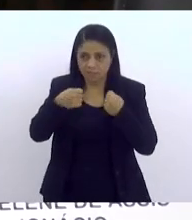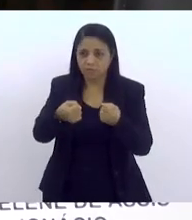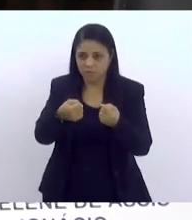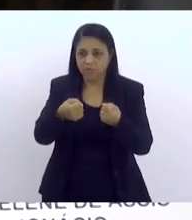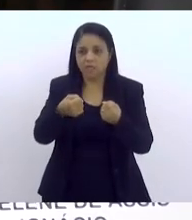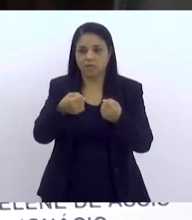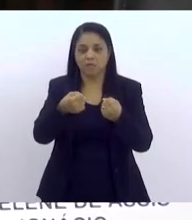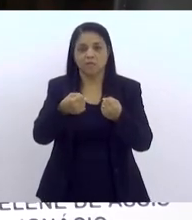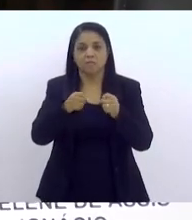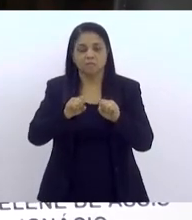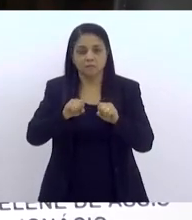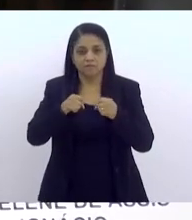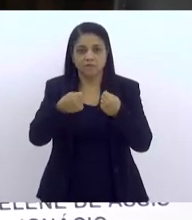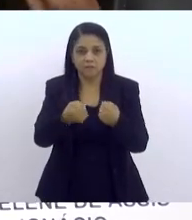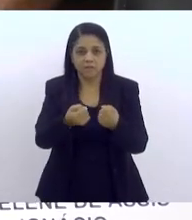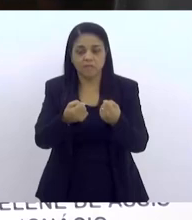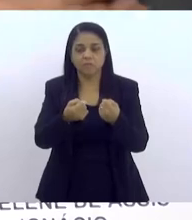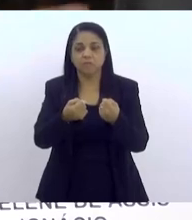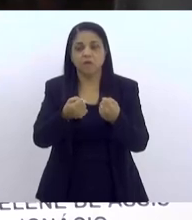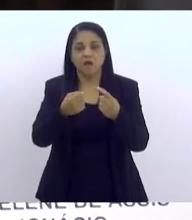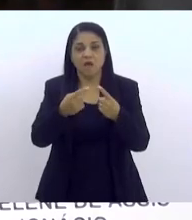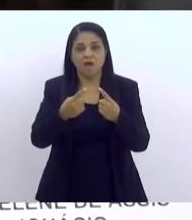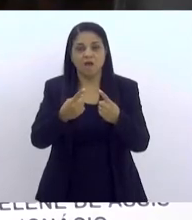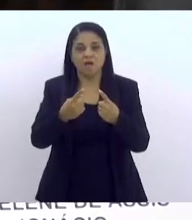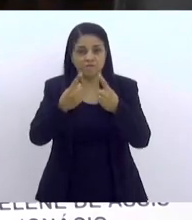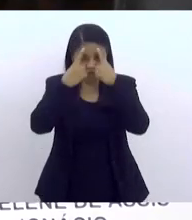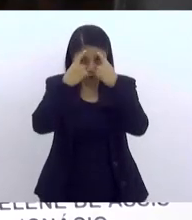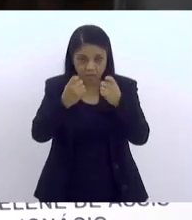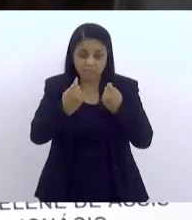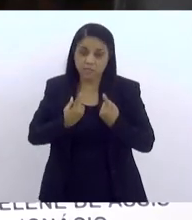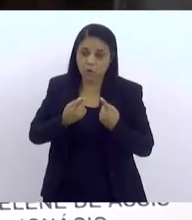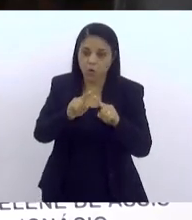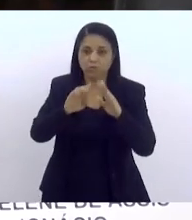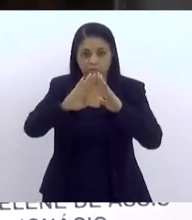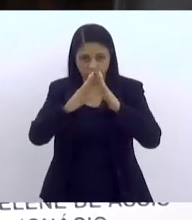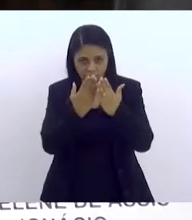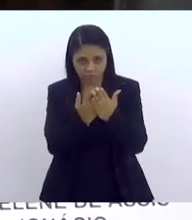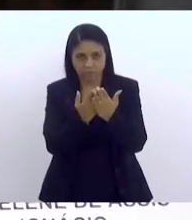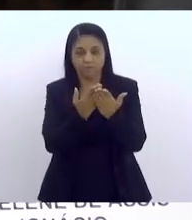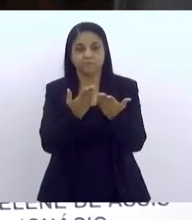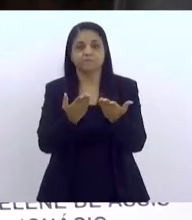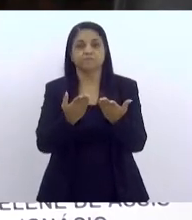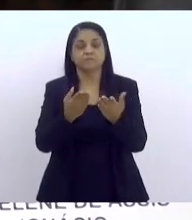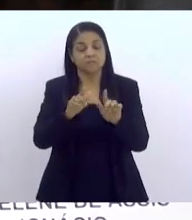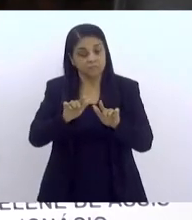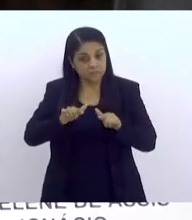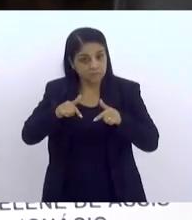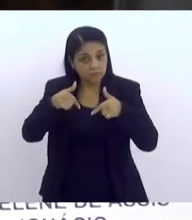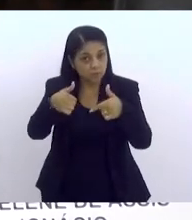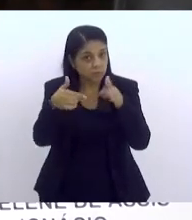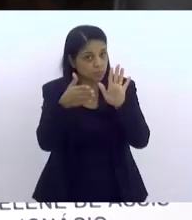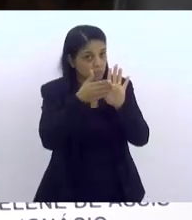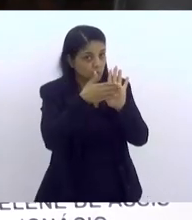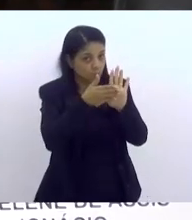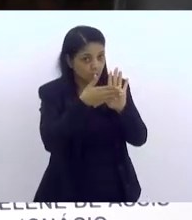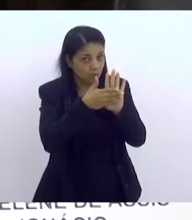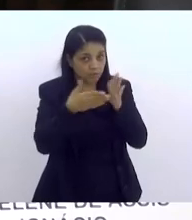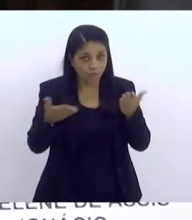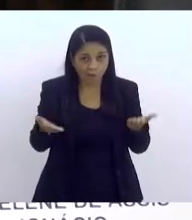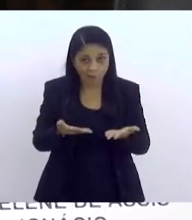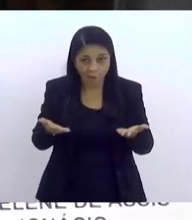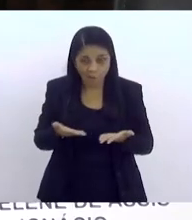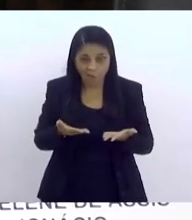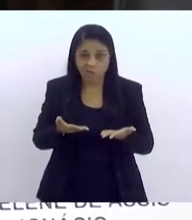eu tenho dificuldade de pensar, conforme colocou também a colega no início, que essas ações que estão sendo propostas hoje dão conta dessa